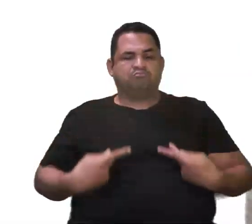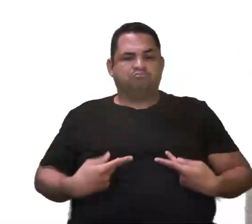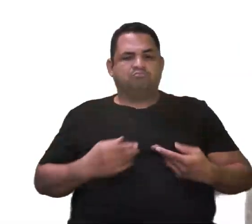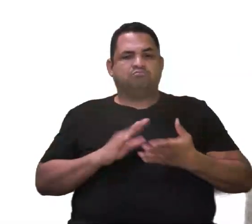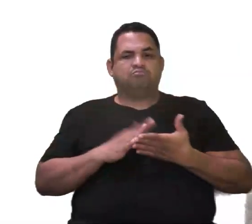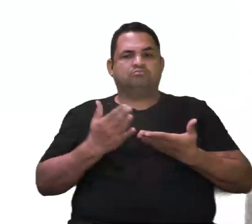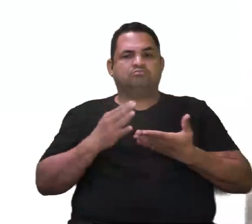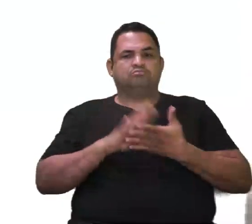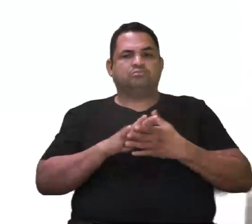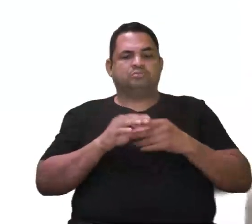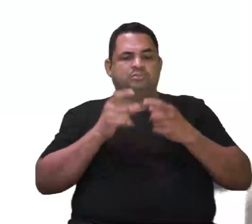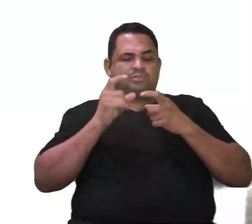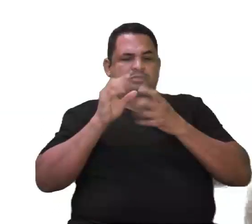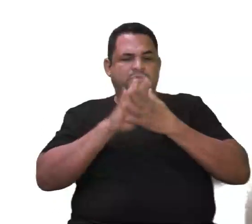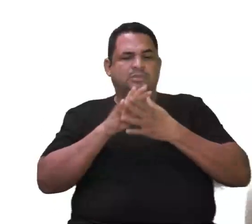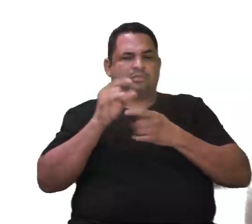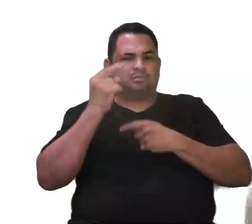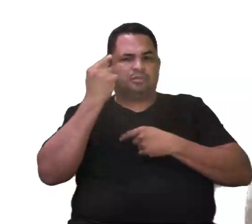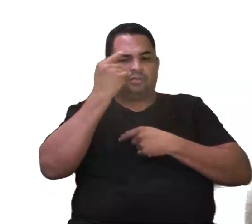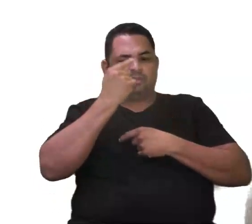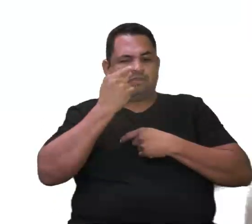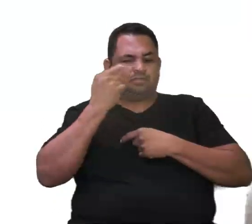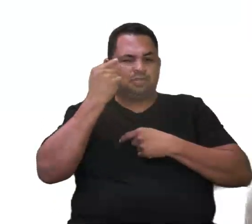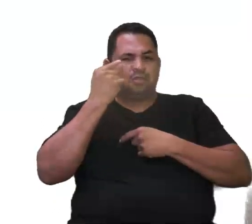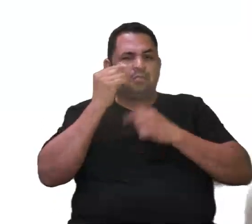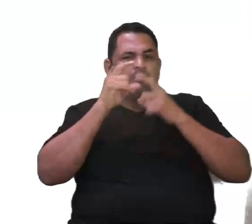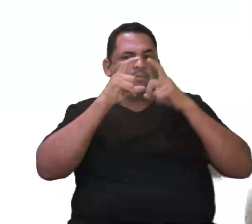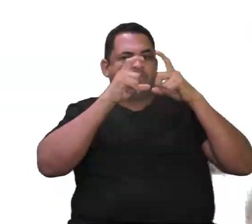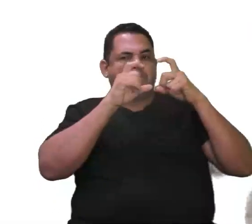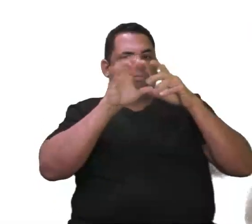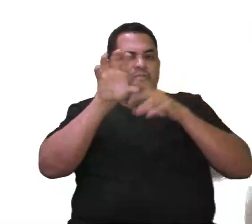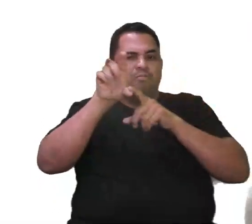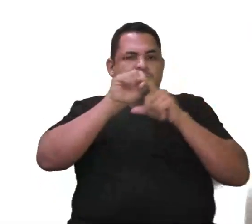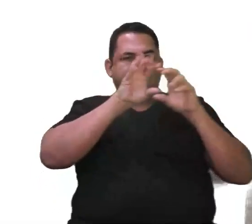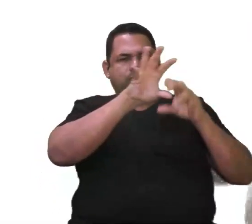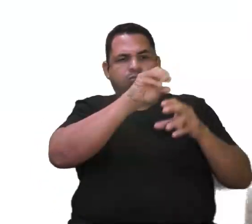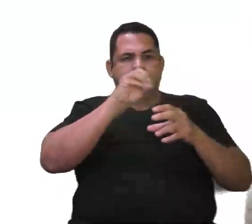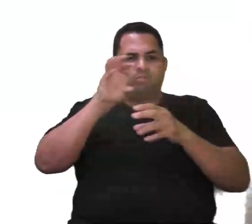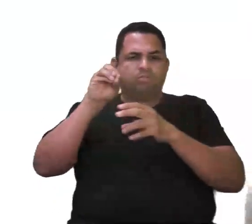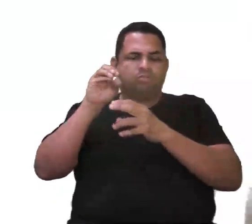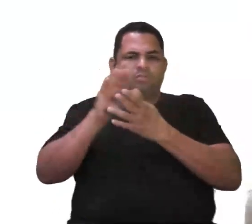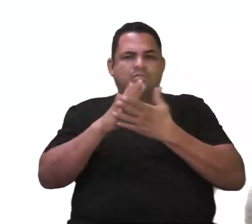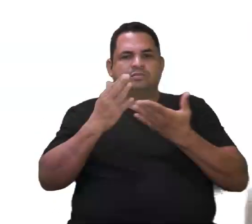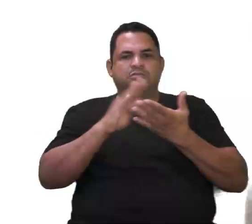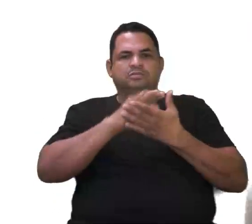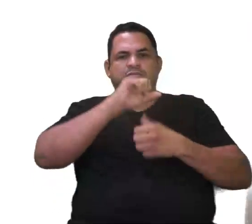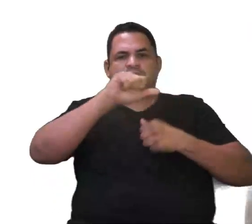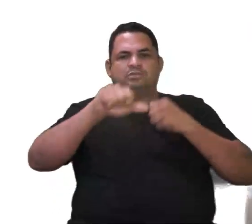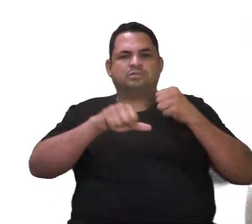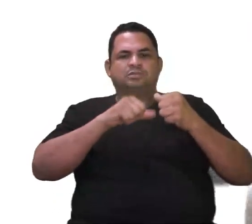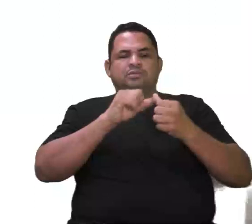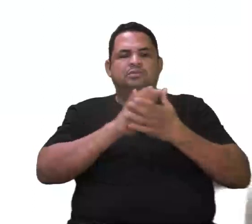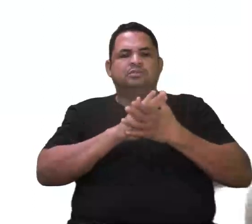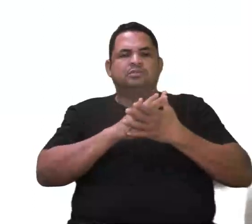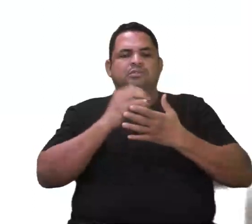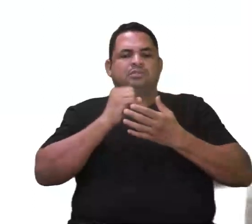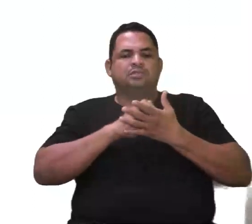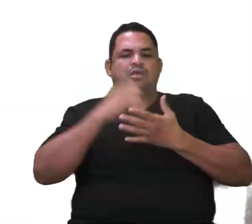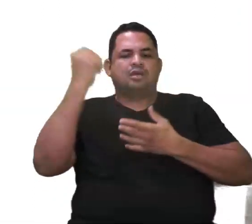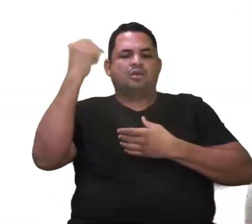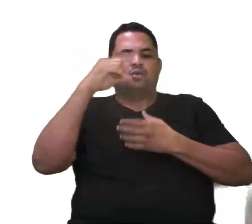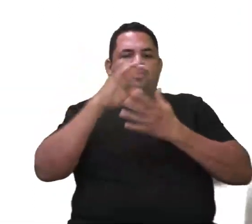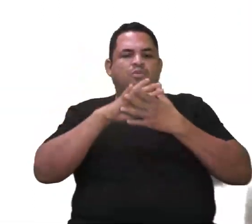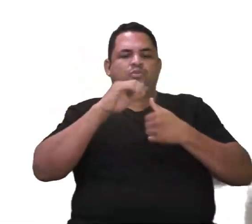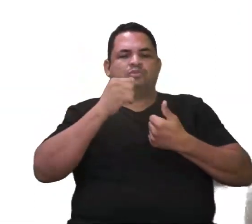atua como uma câmera, né? Uma câmera coletando, focando e convertendo a luz em